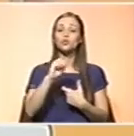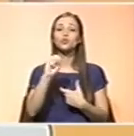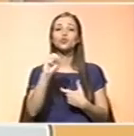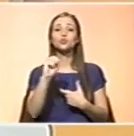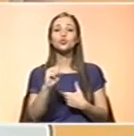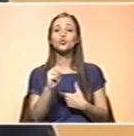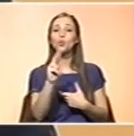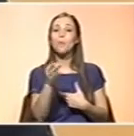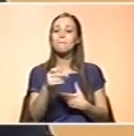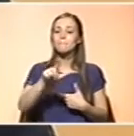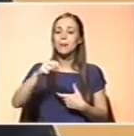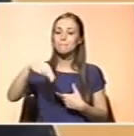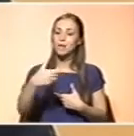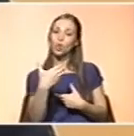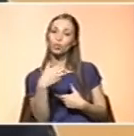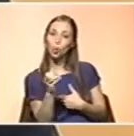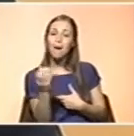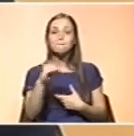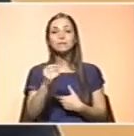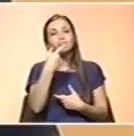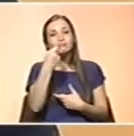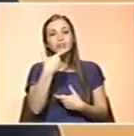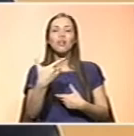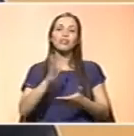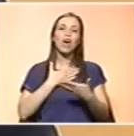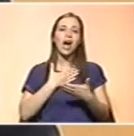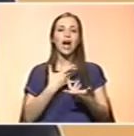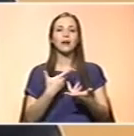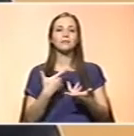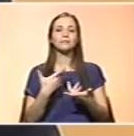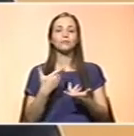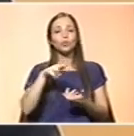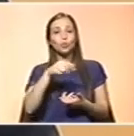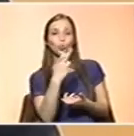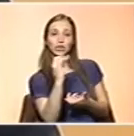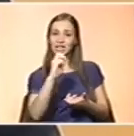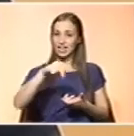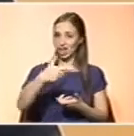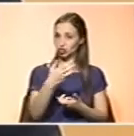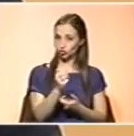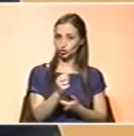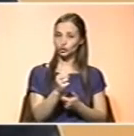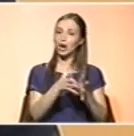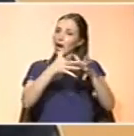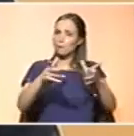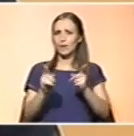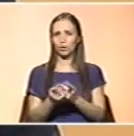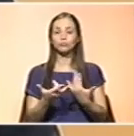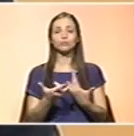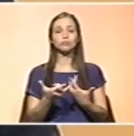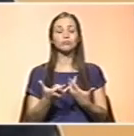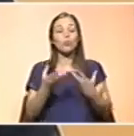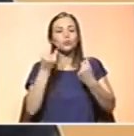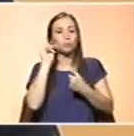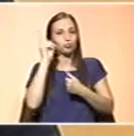mais uma ferramenta que nos fornece estes tais micro e macronutrientes indispensáveis para a nossa